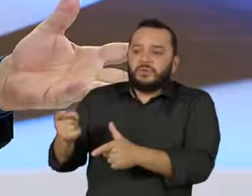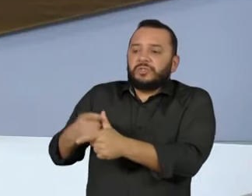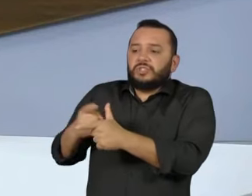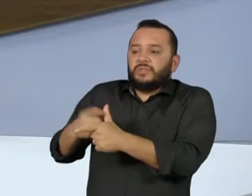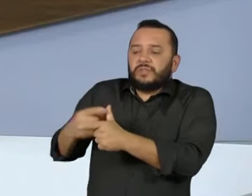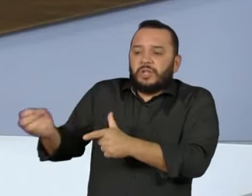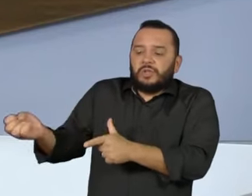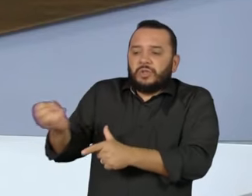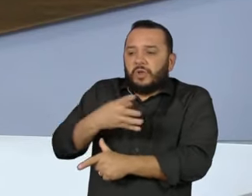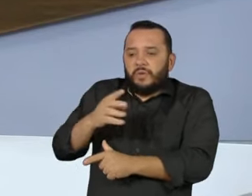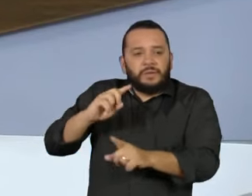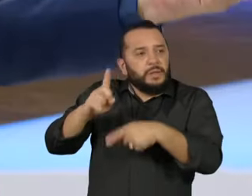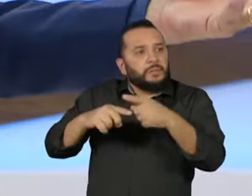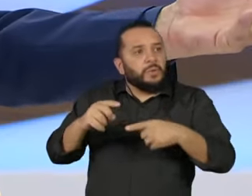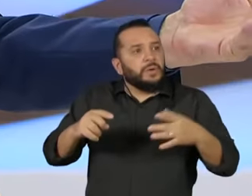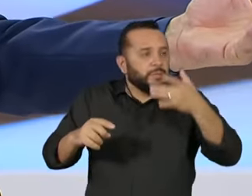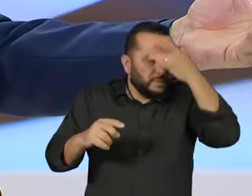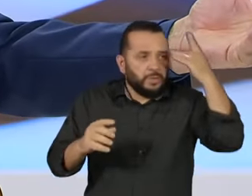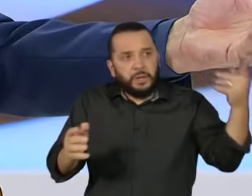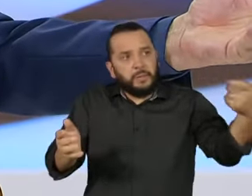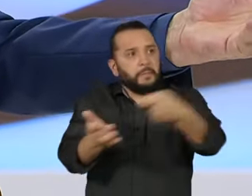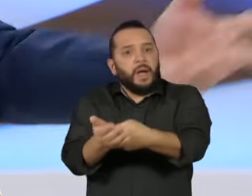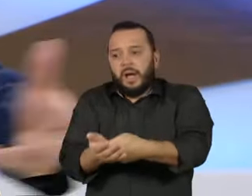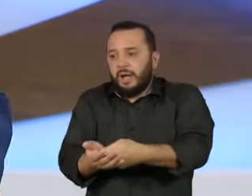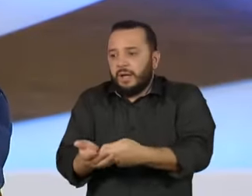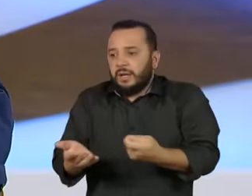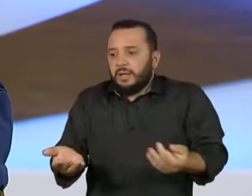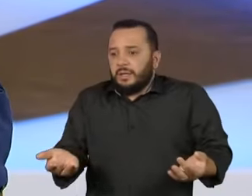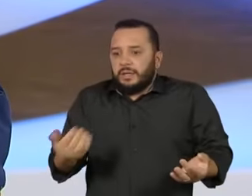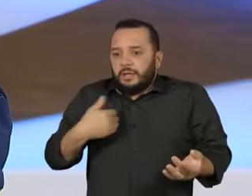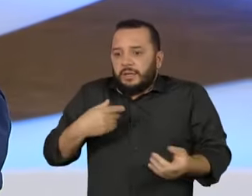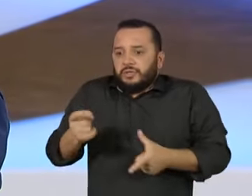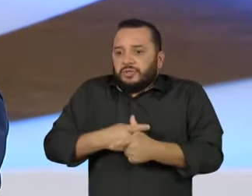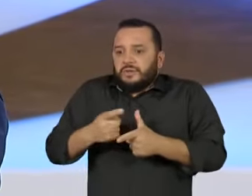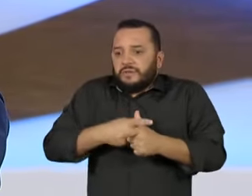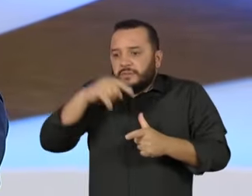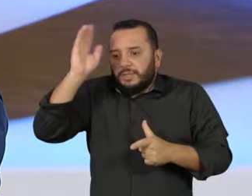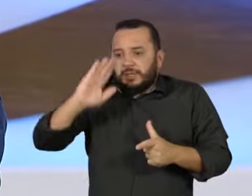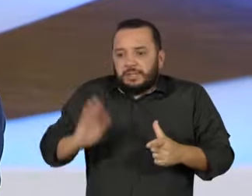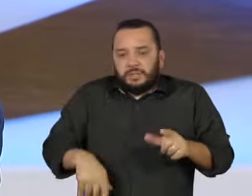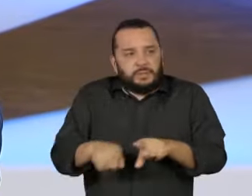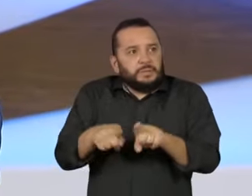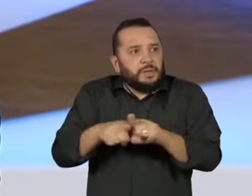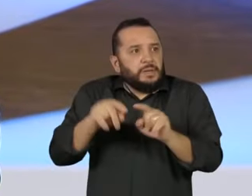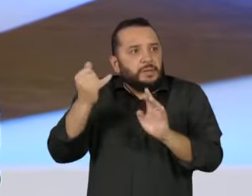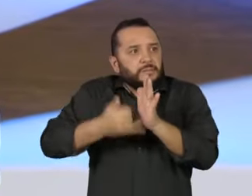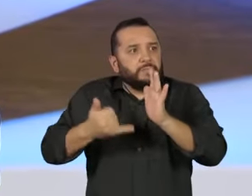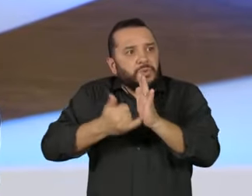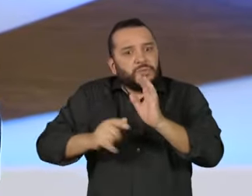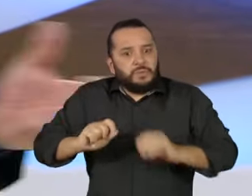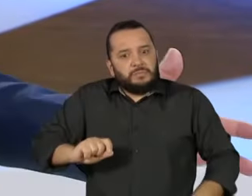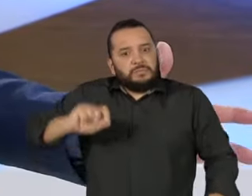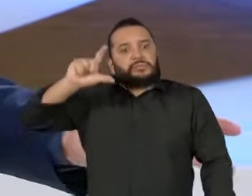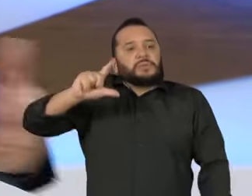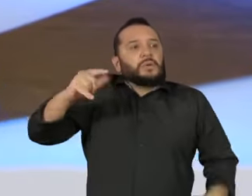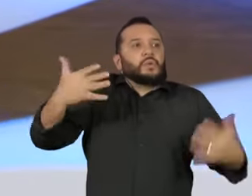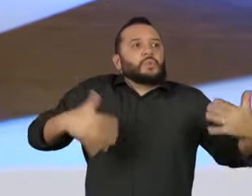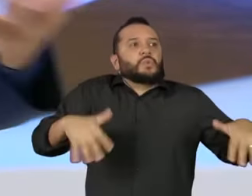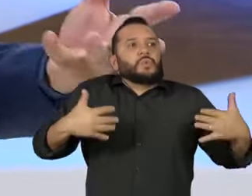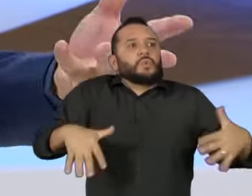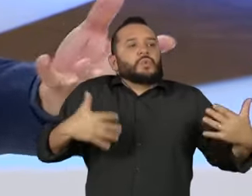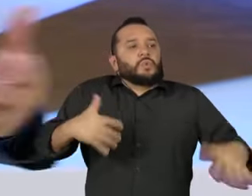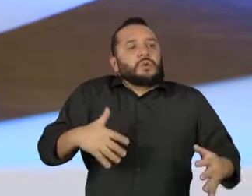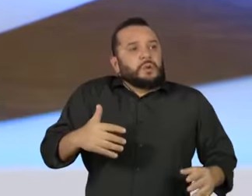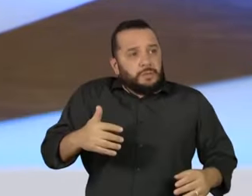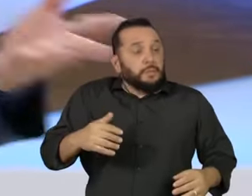jeito de financiar isso aí. Eu financiei endividando o país, eu financiei aumentando essa carga tributária de uma forma perversa, porque nós